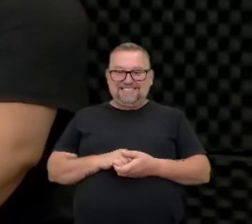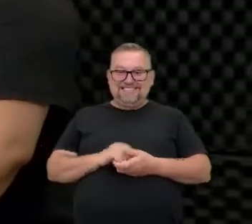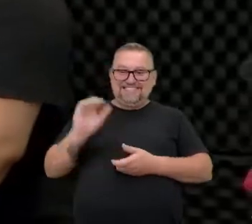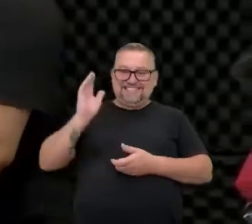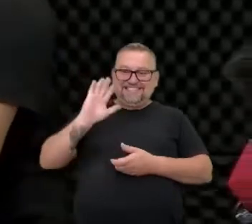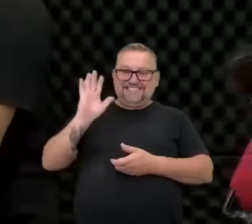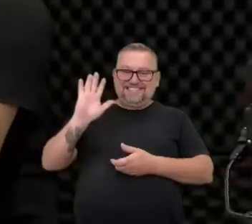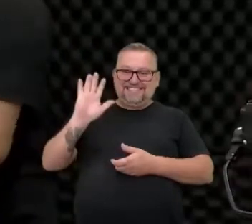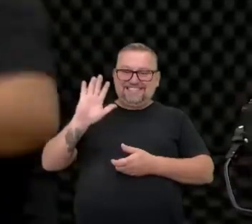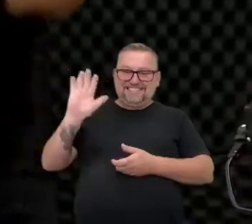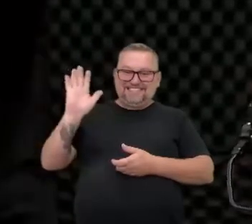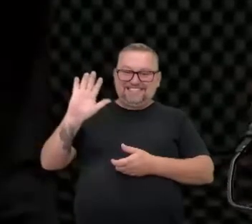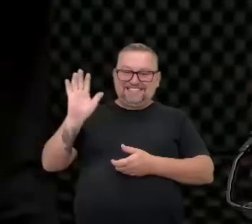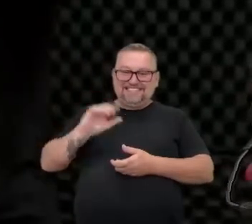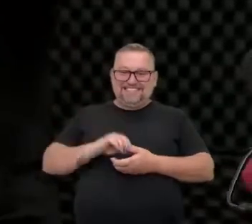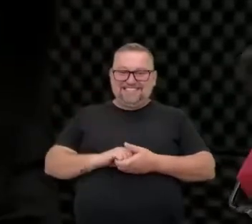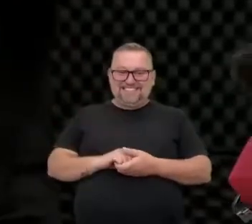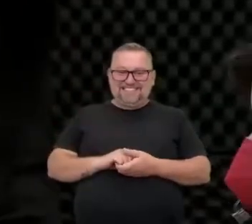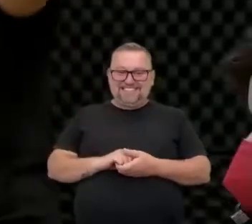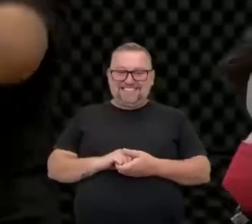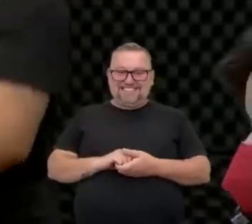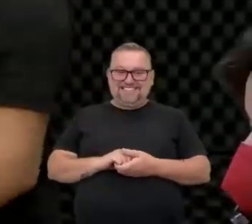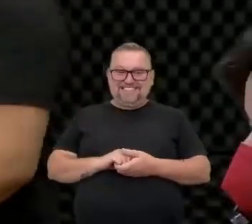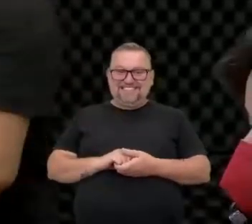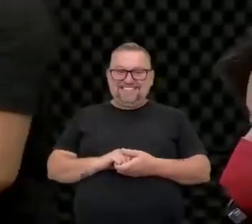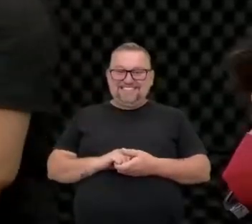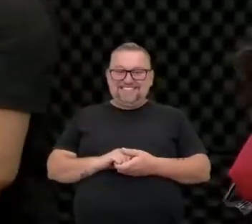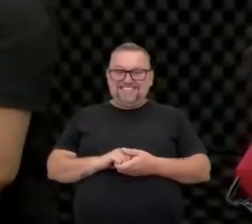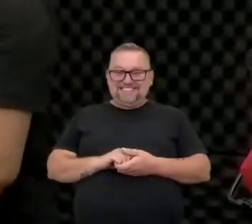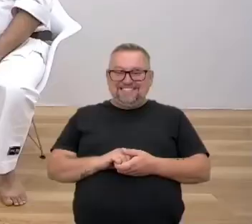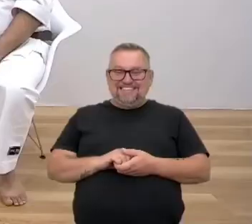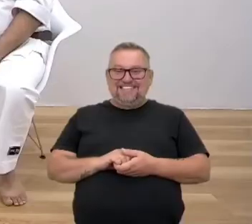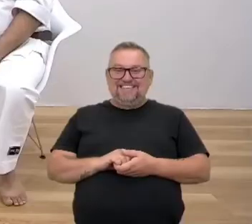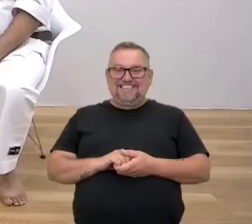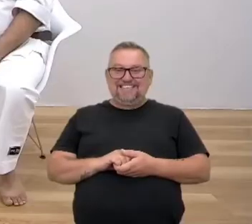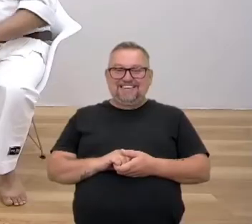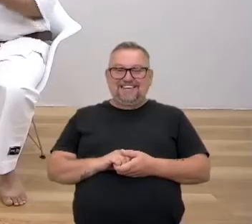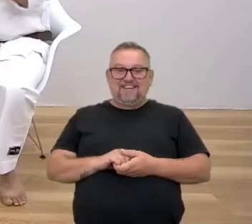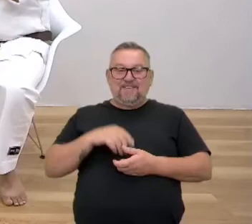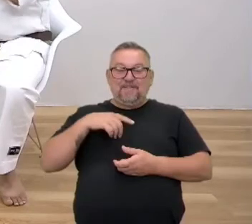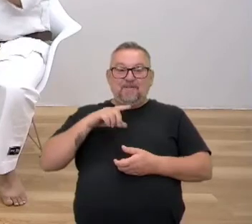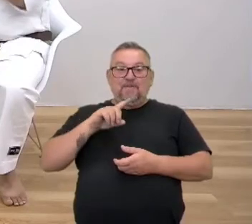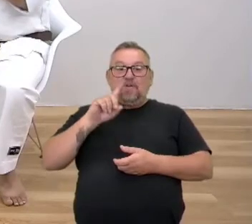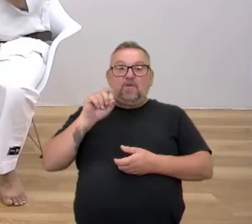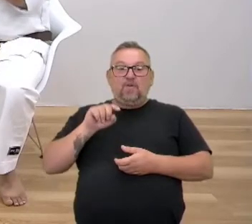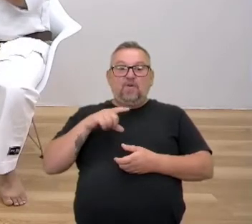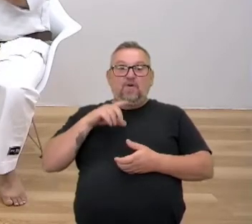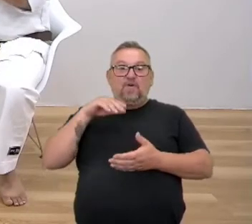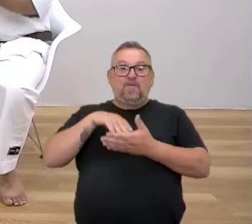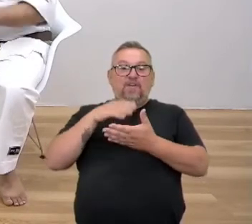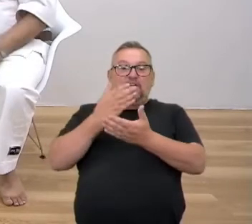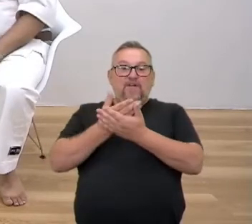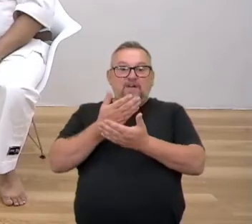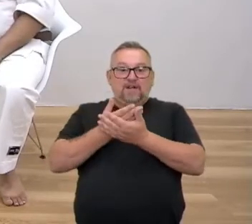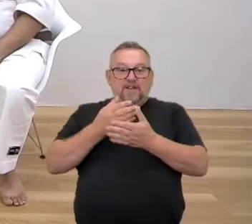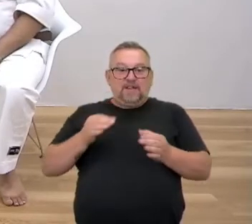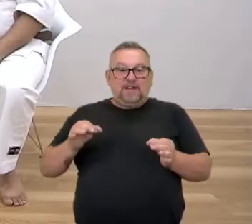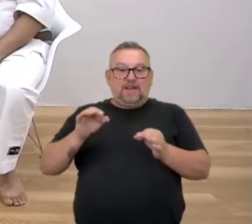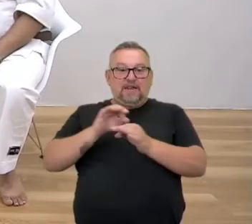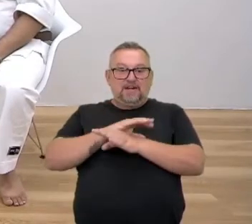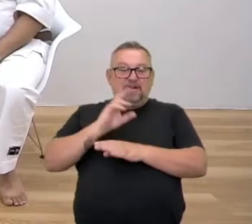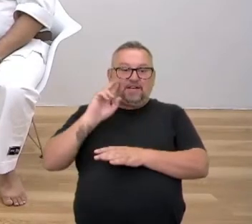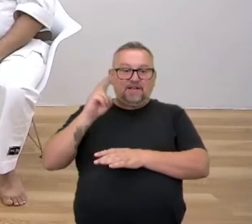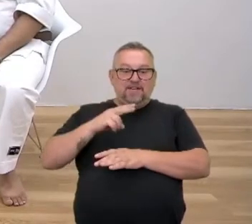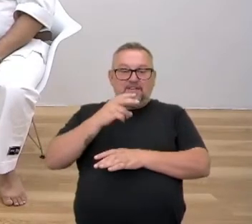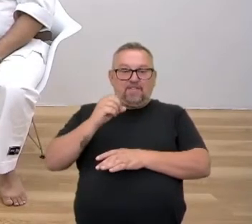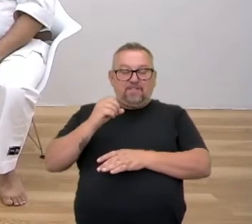Olha lá, Fabiana, fala oi. Olha lá, ó. E eu duvido que no final da aula, acabando essa gravação, que a gente tem